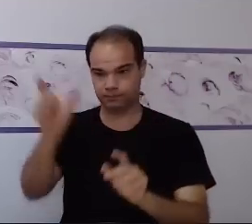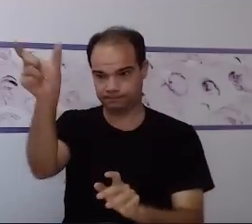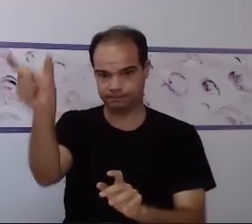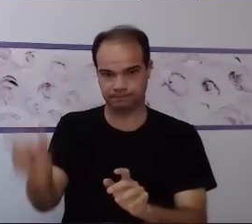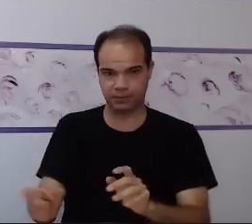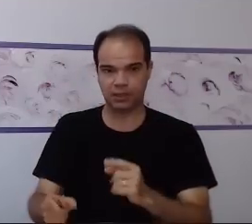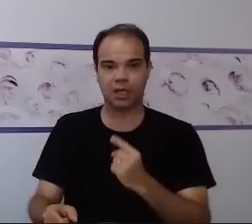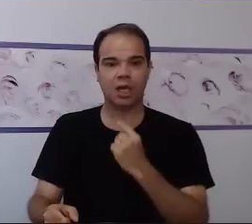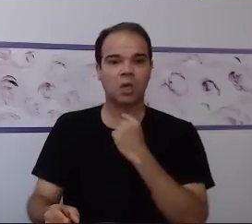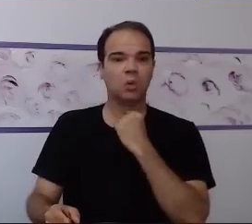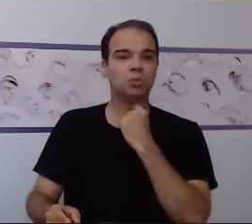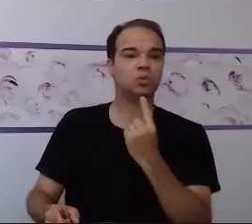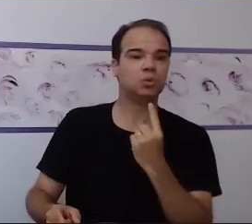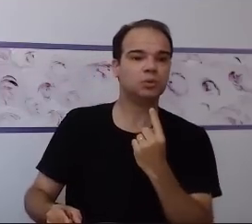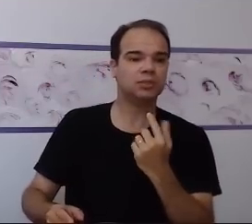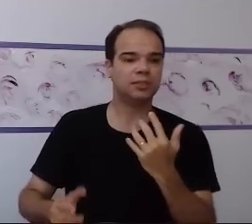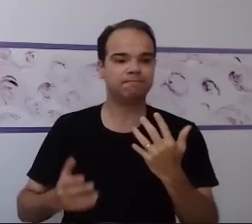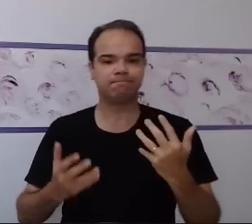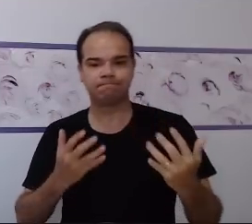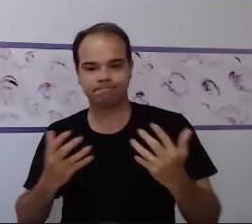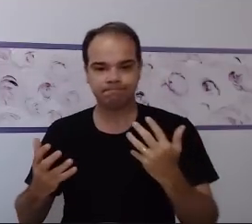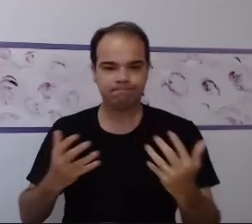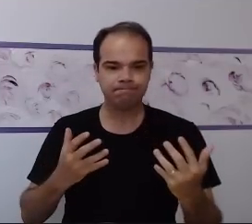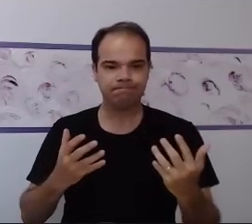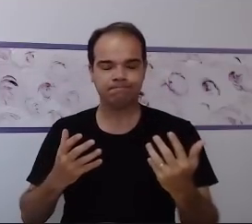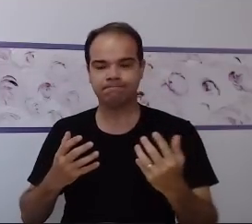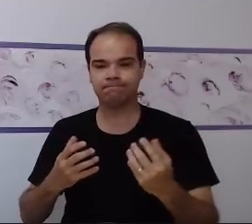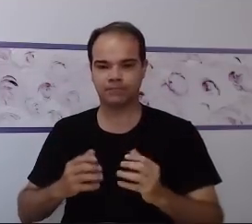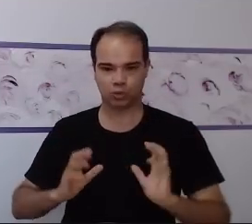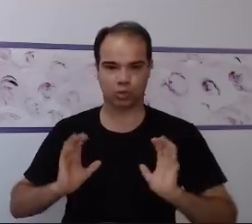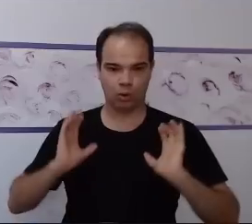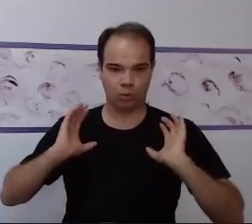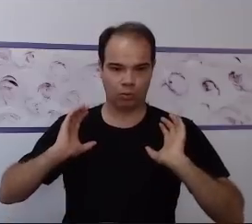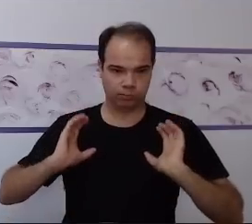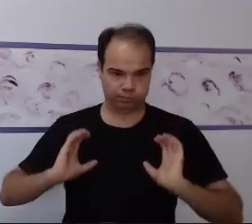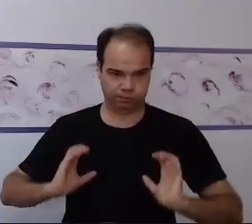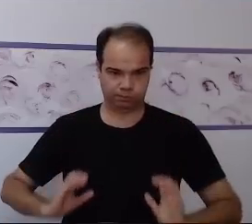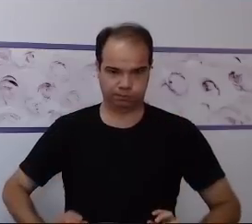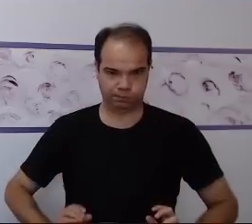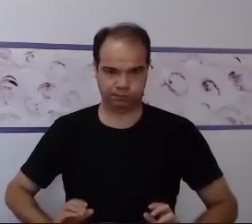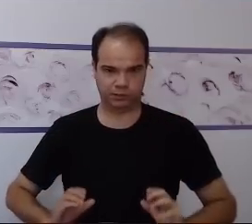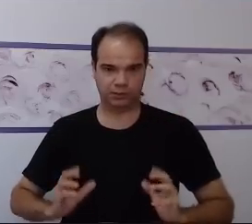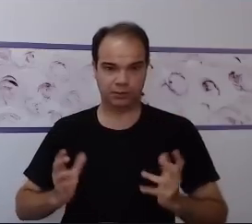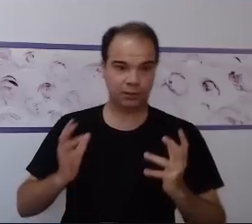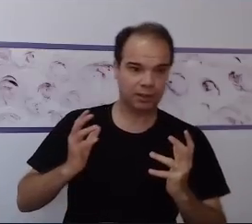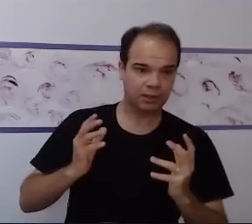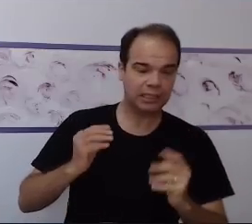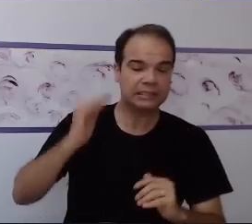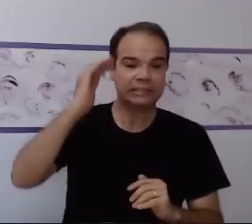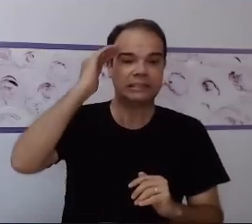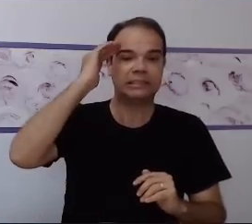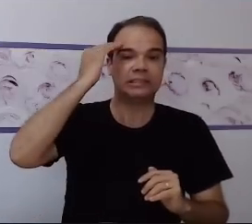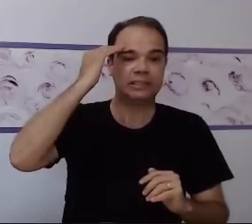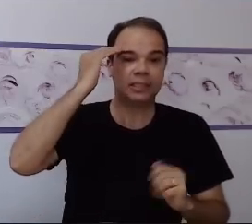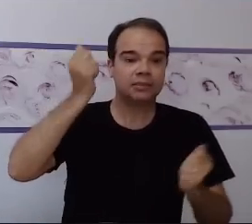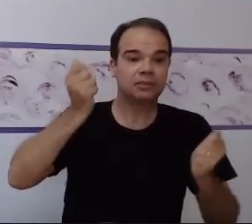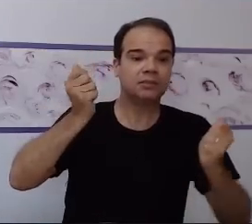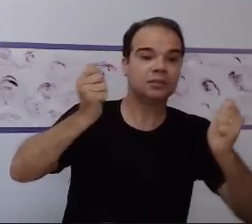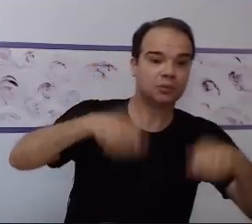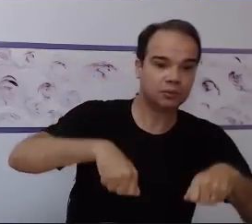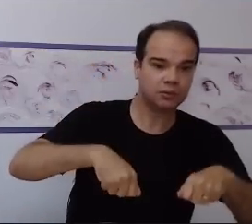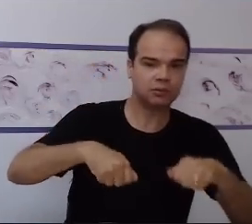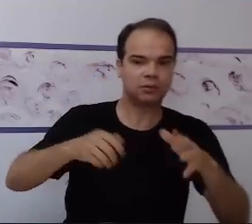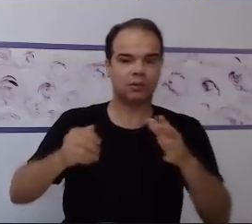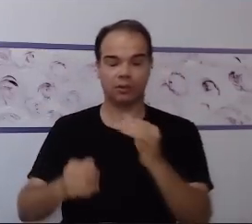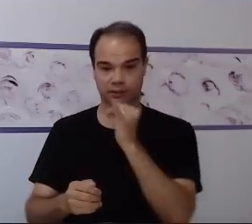flexibilizar o comportamento. Ele só consegue visualizar da forma em que ele tem o entendimento. Vamos dar um exemplo, Diego.